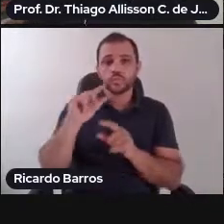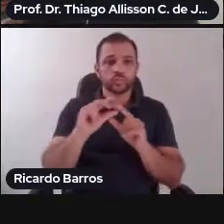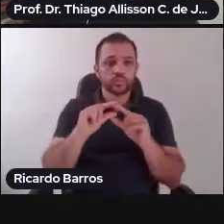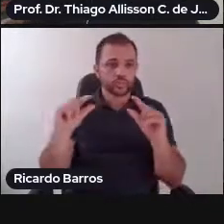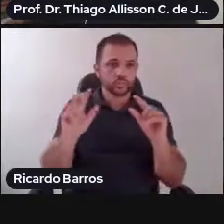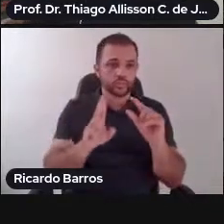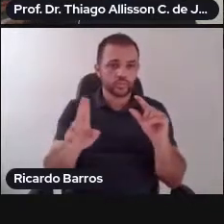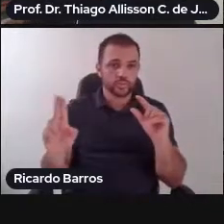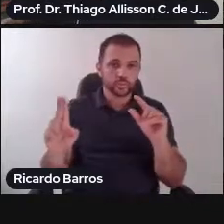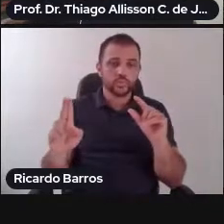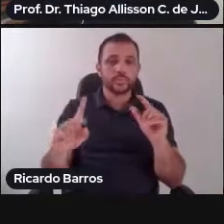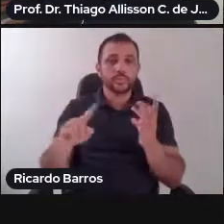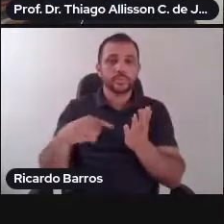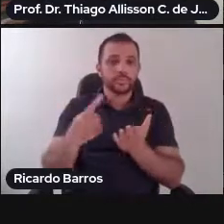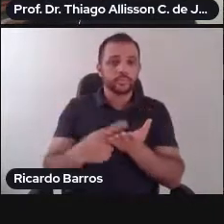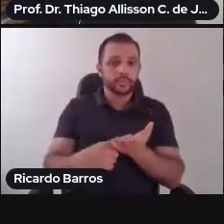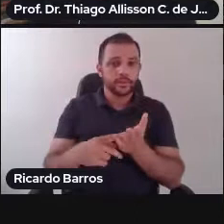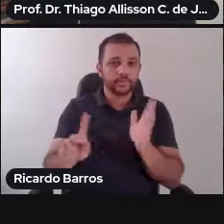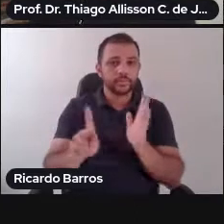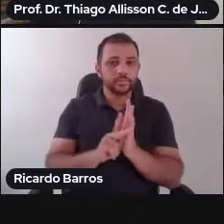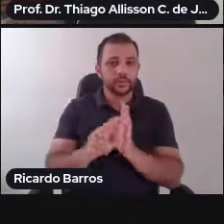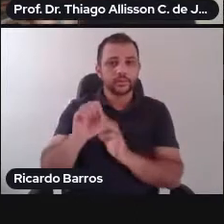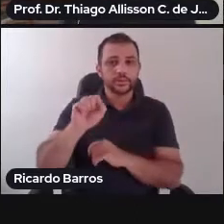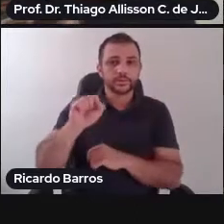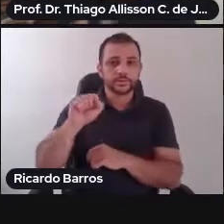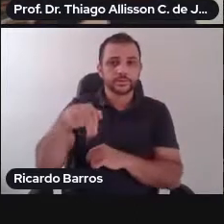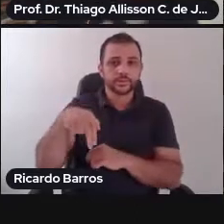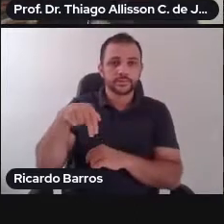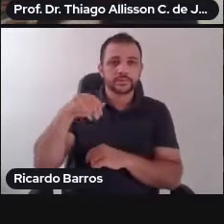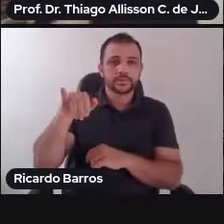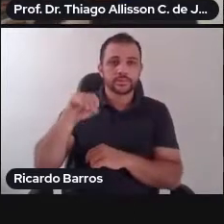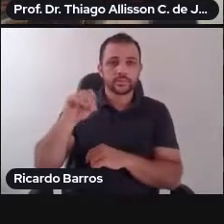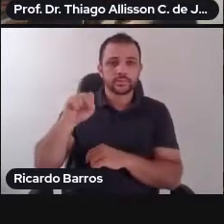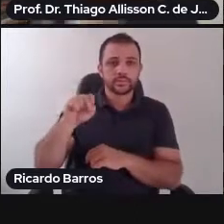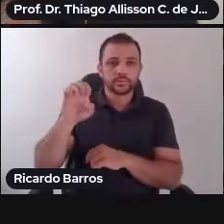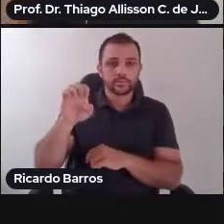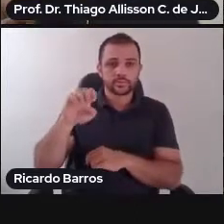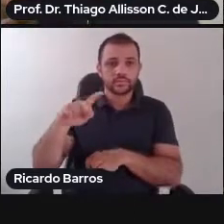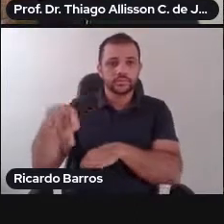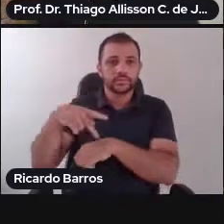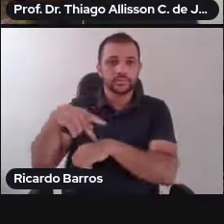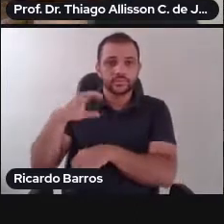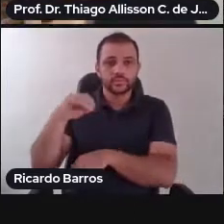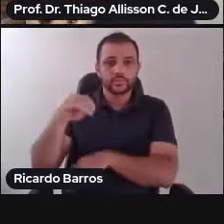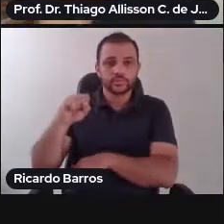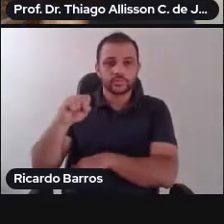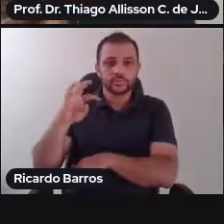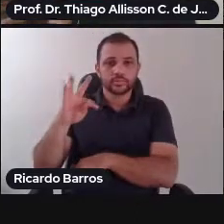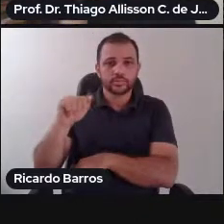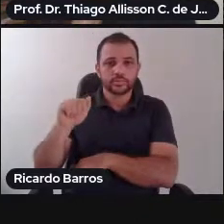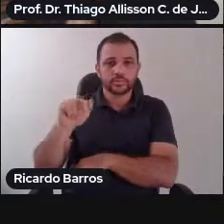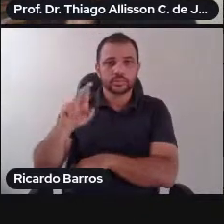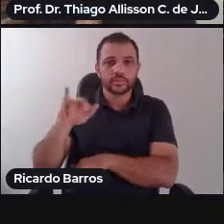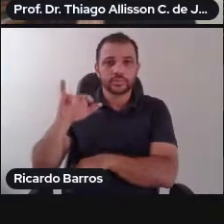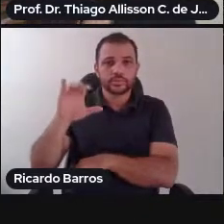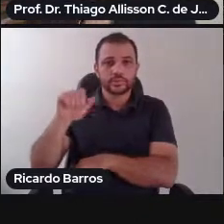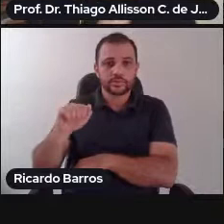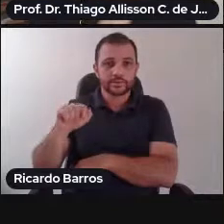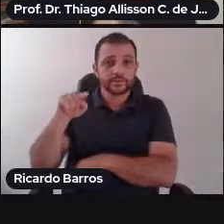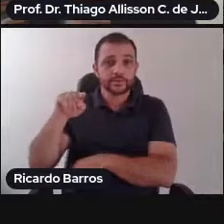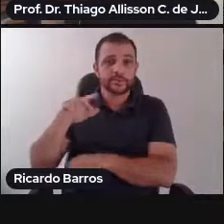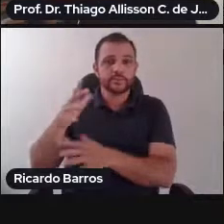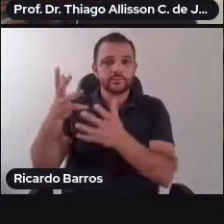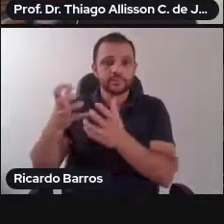como justificativa a própria condição humana. Isso está no seu preâmbulo. A sua estrutura é complexa, são 82